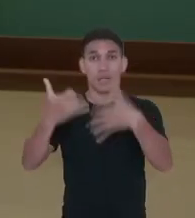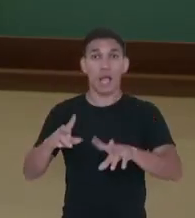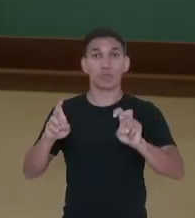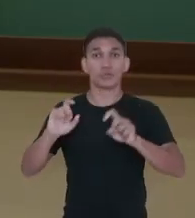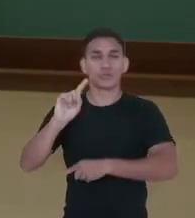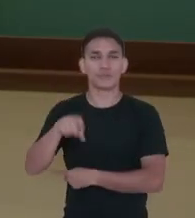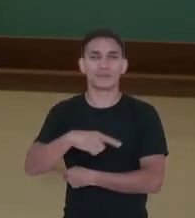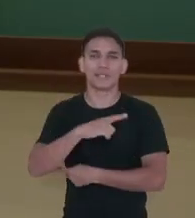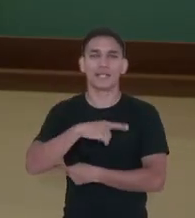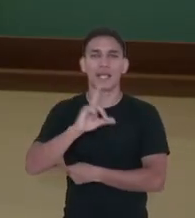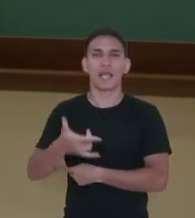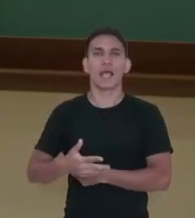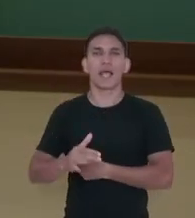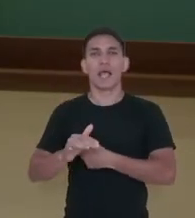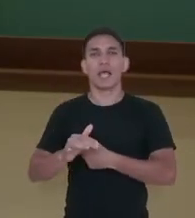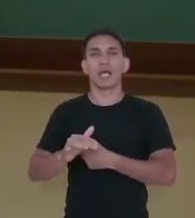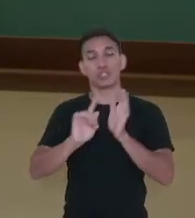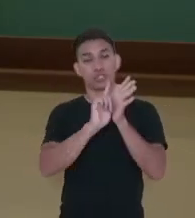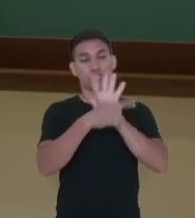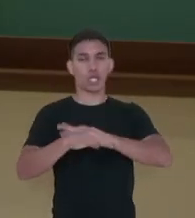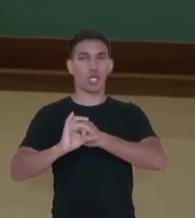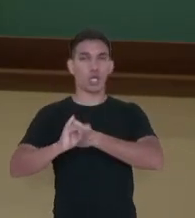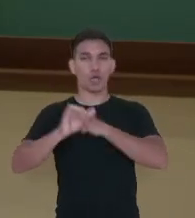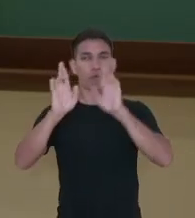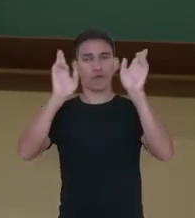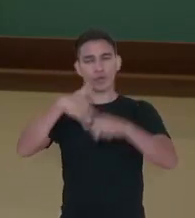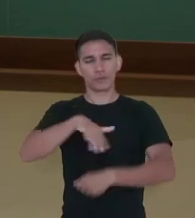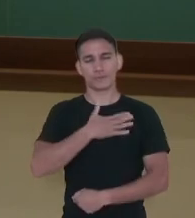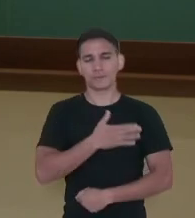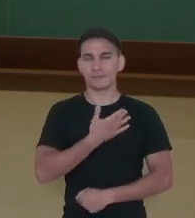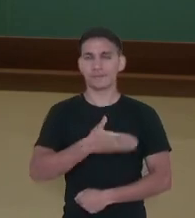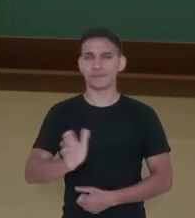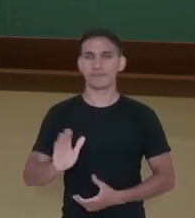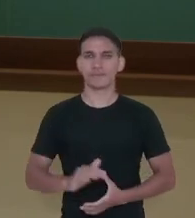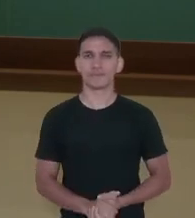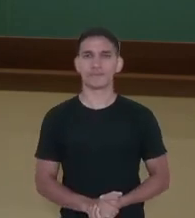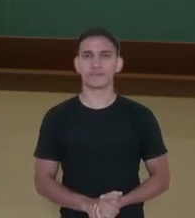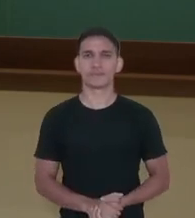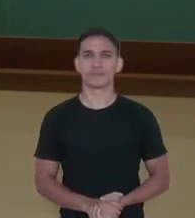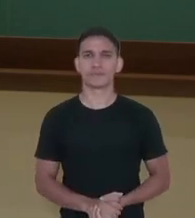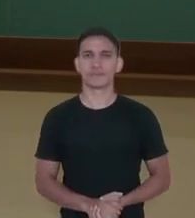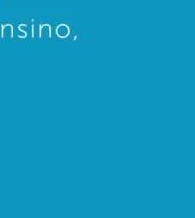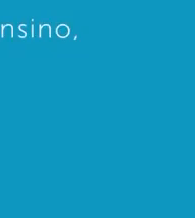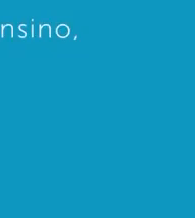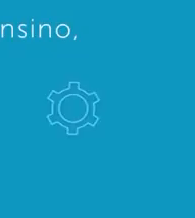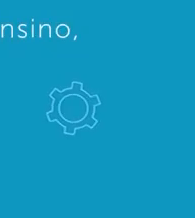falamos sobre o gênero crônica. Espero que vocês tenham gostado e até breve.